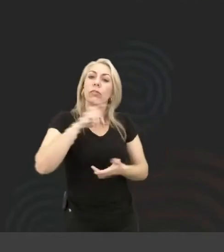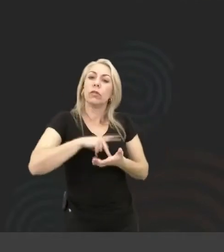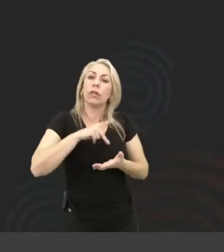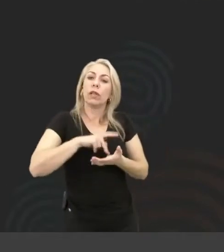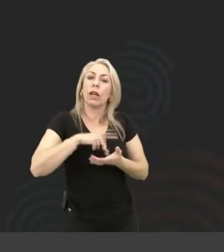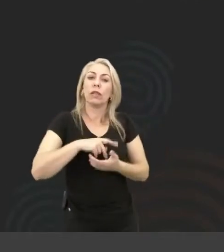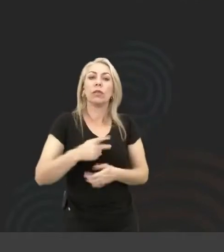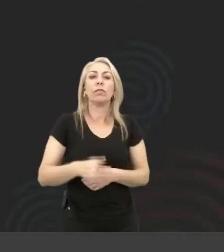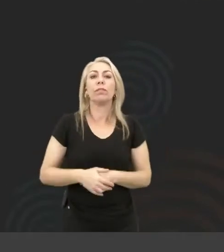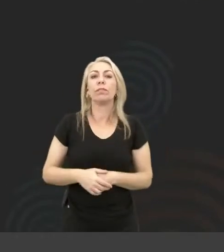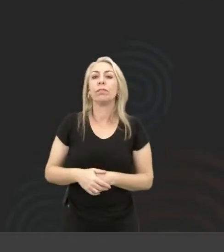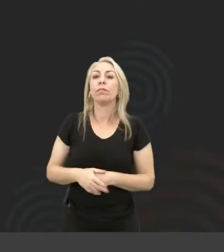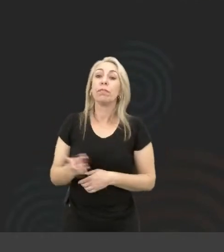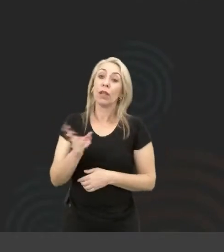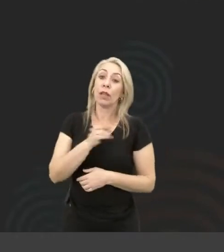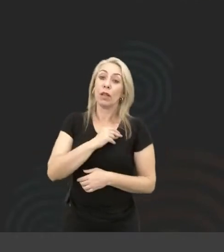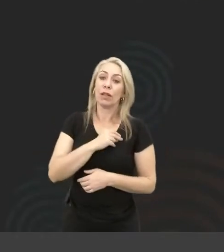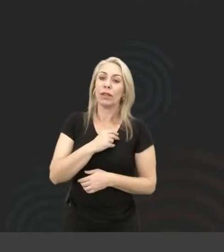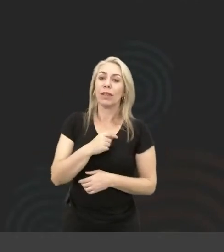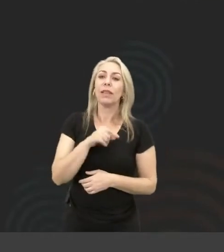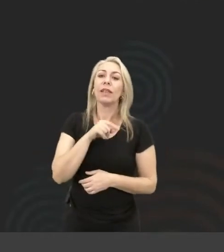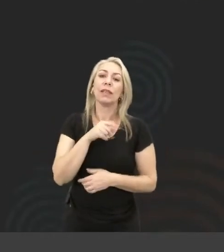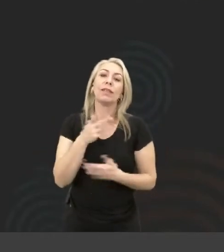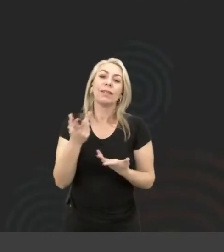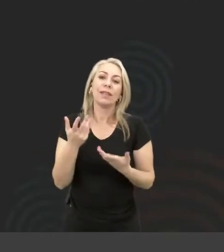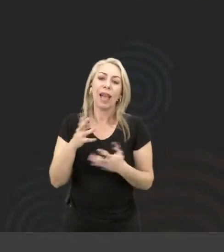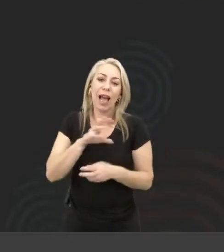Nossa, sensacional. E você, Diego?